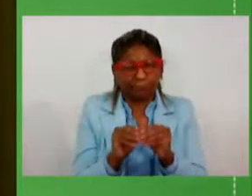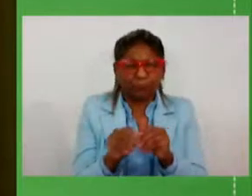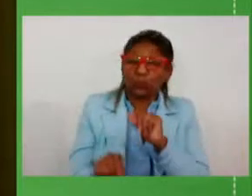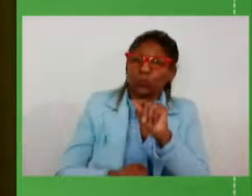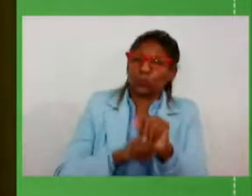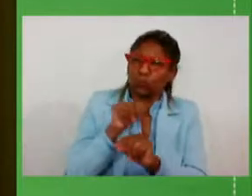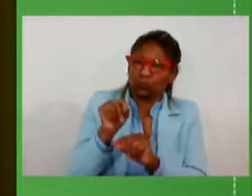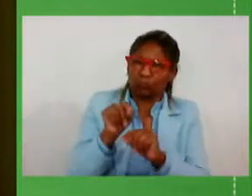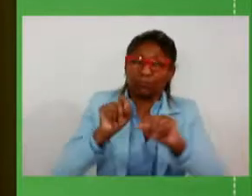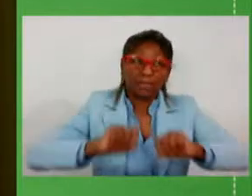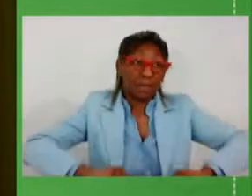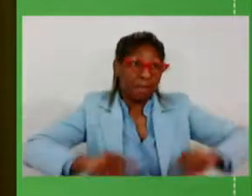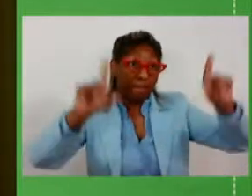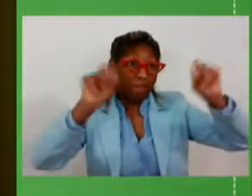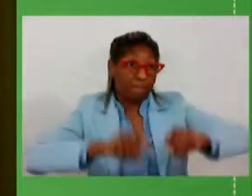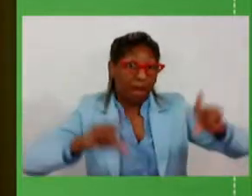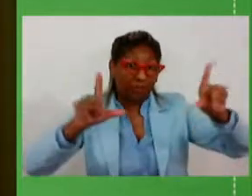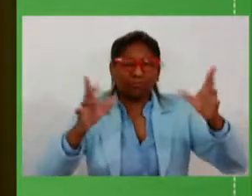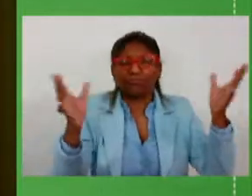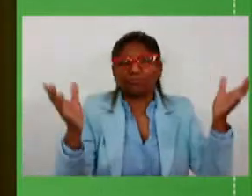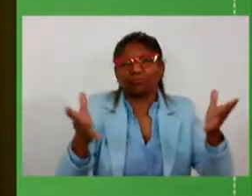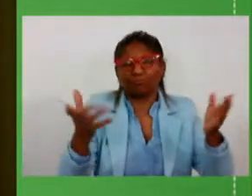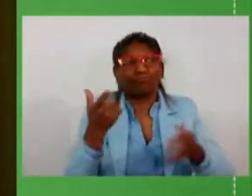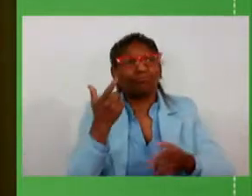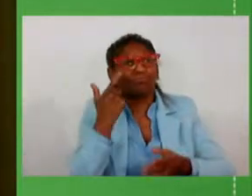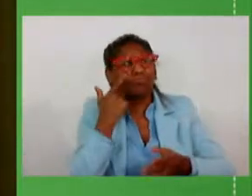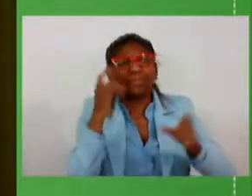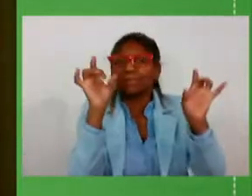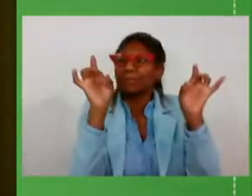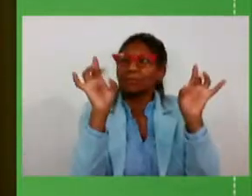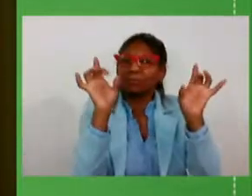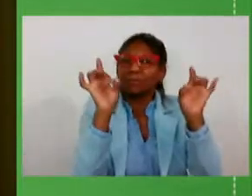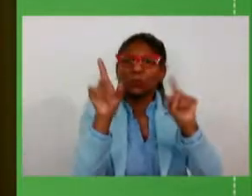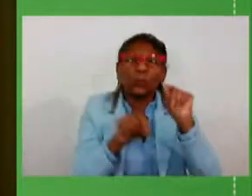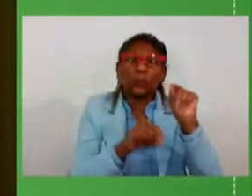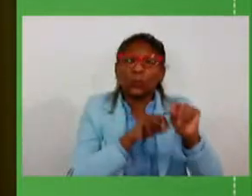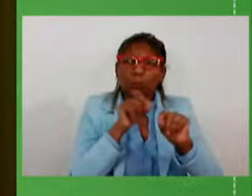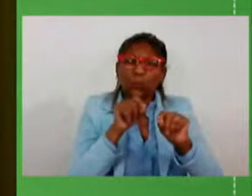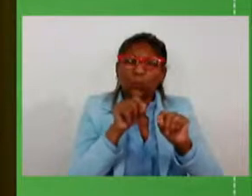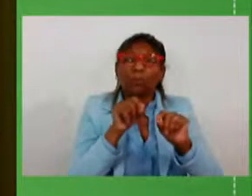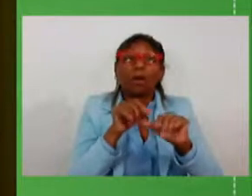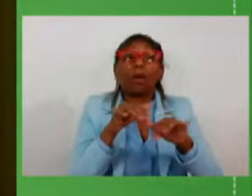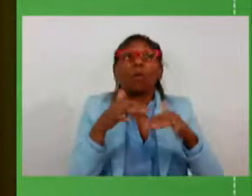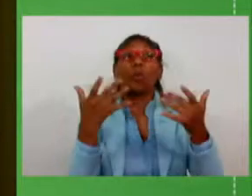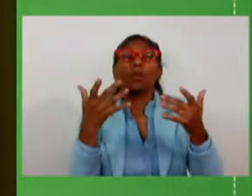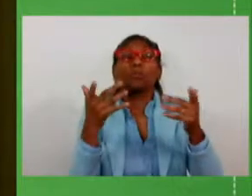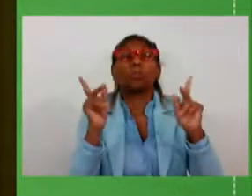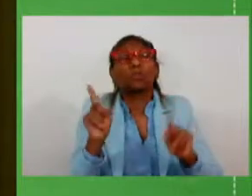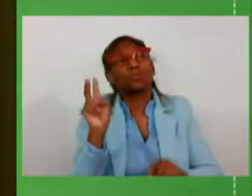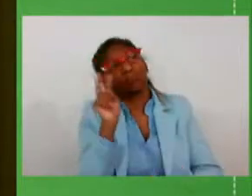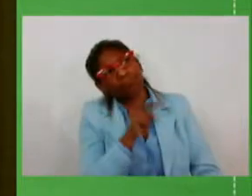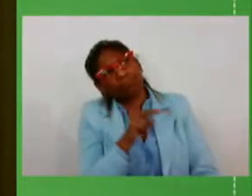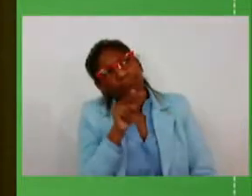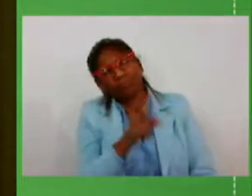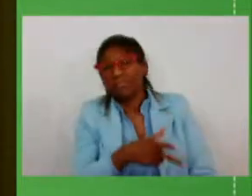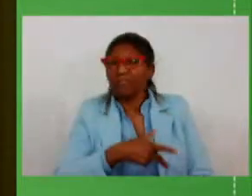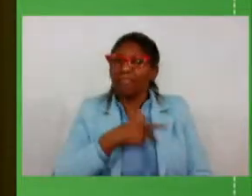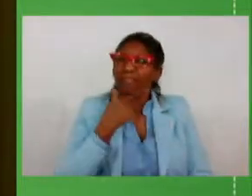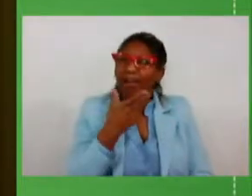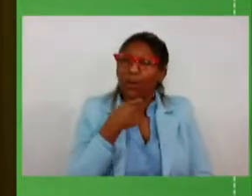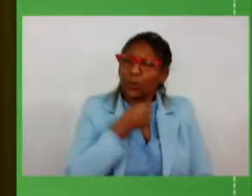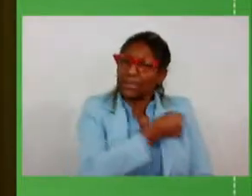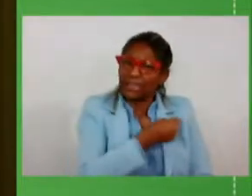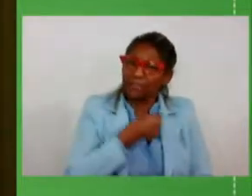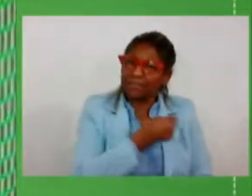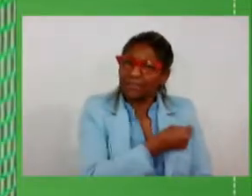imagens demonstradas em especial quando algumas pessoas se manifestaram quando entrevistadas foram